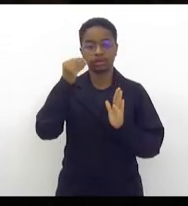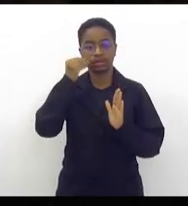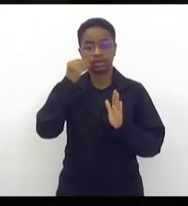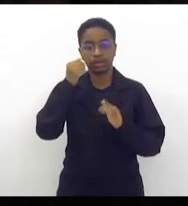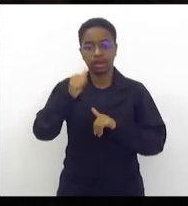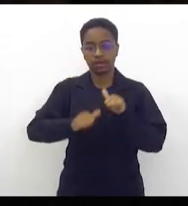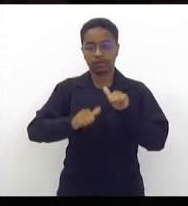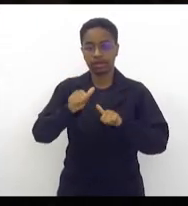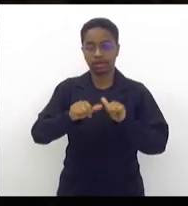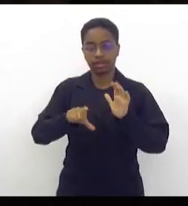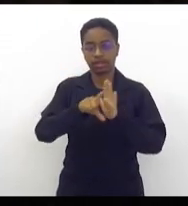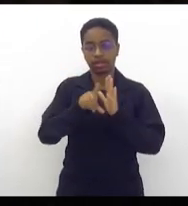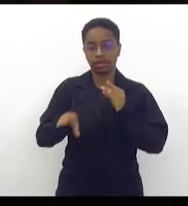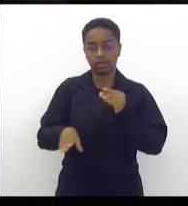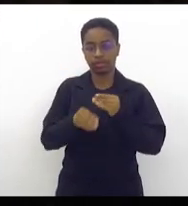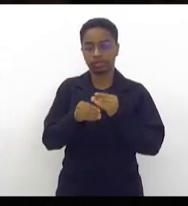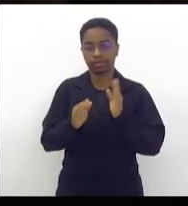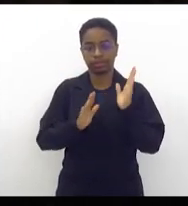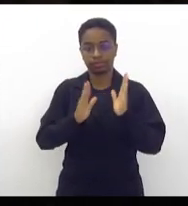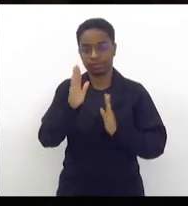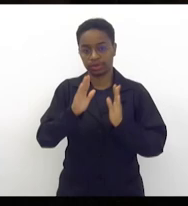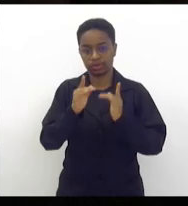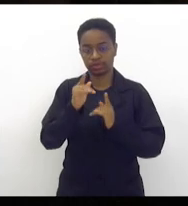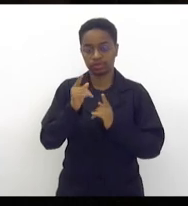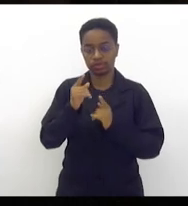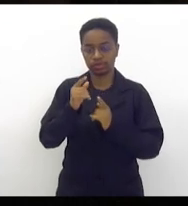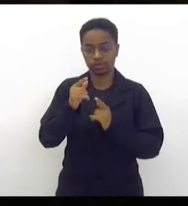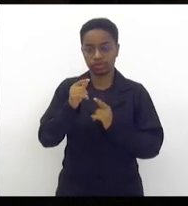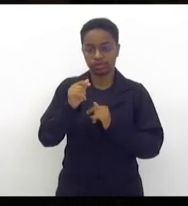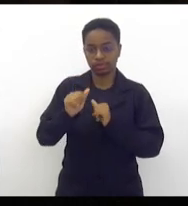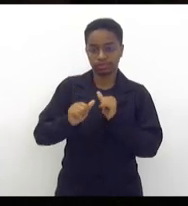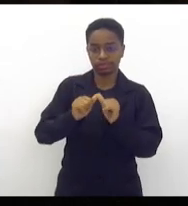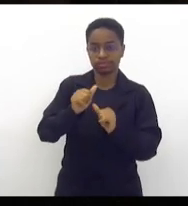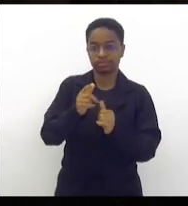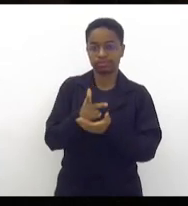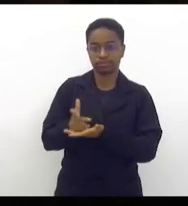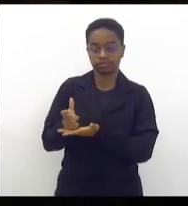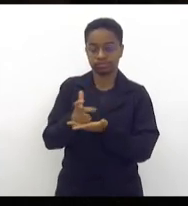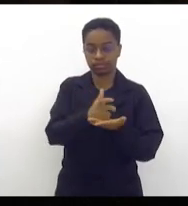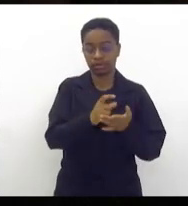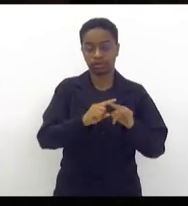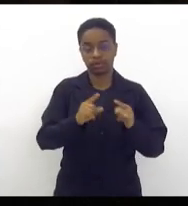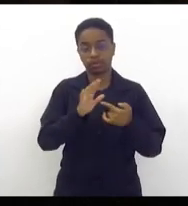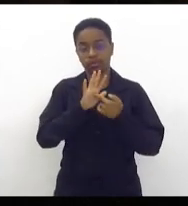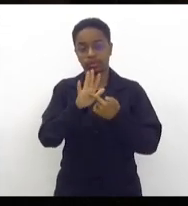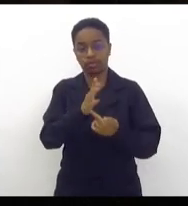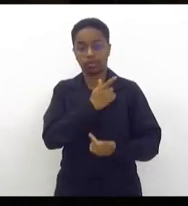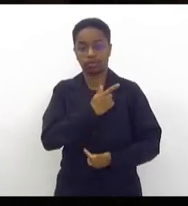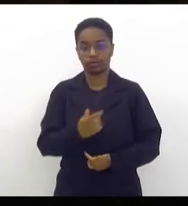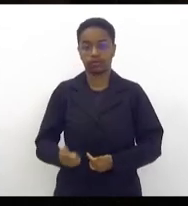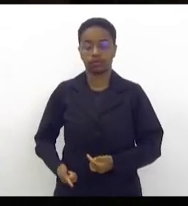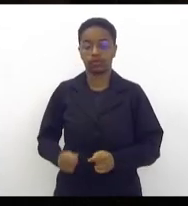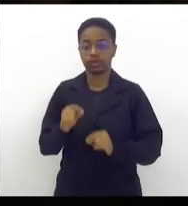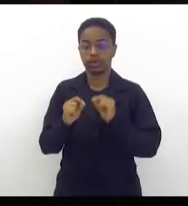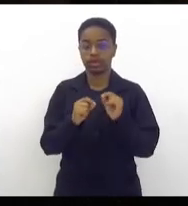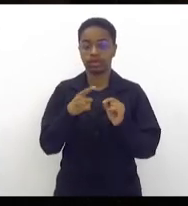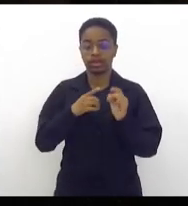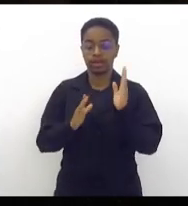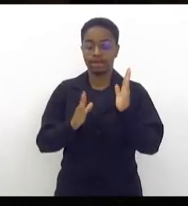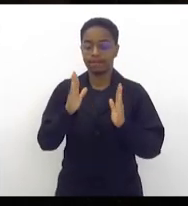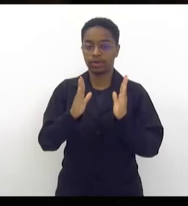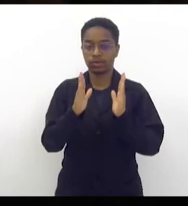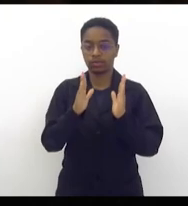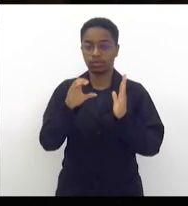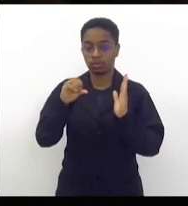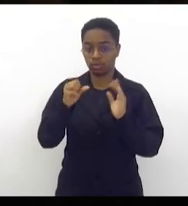a lei complementar do regime de recuperação fiscal. Aí, apresentou aos governadores que estavam com ele, que ia pegar o prazo de nove